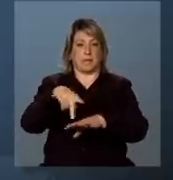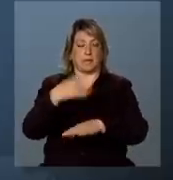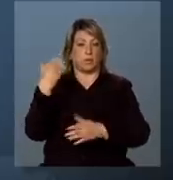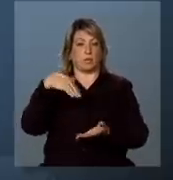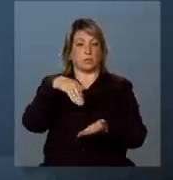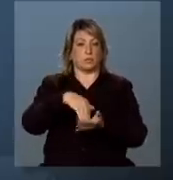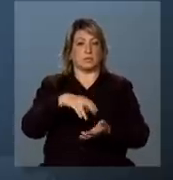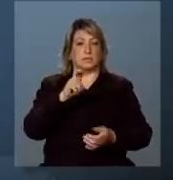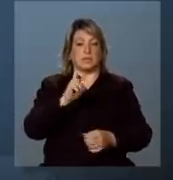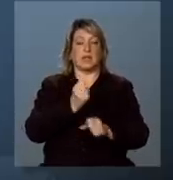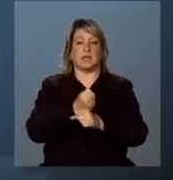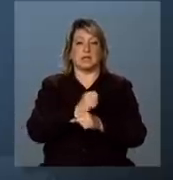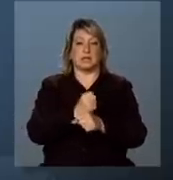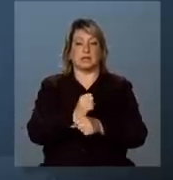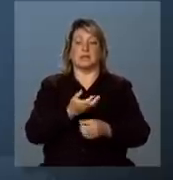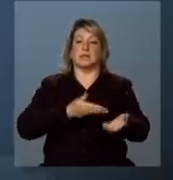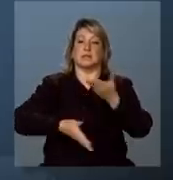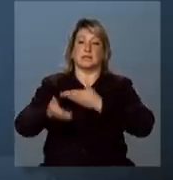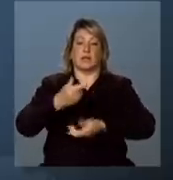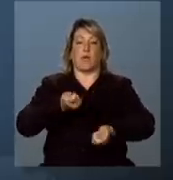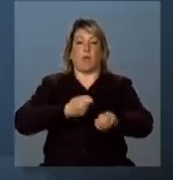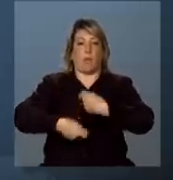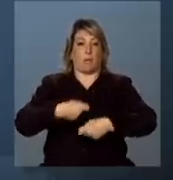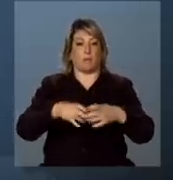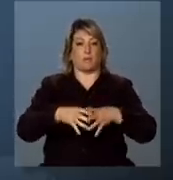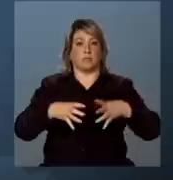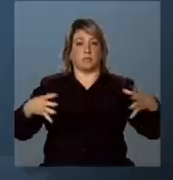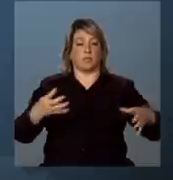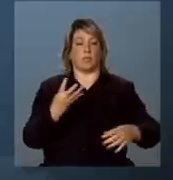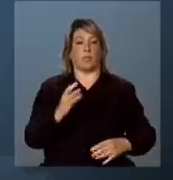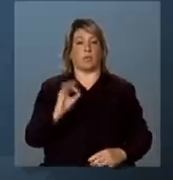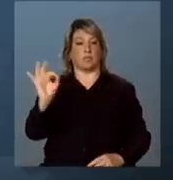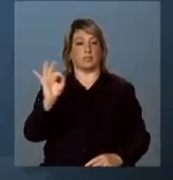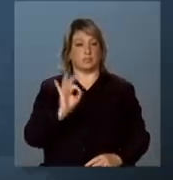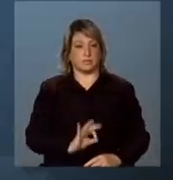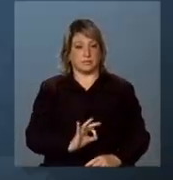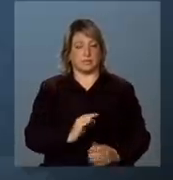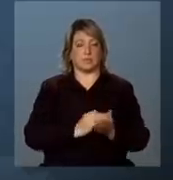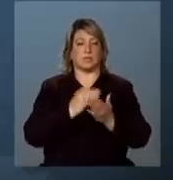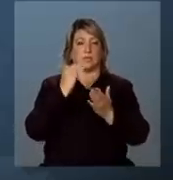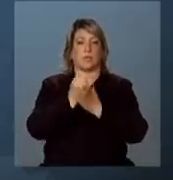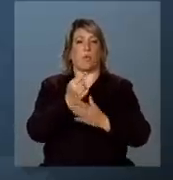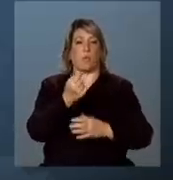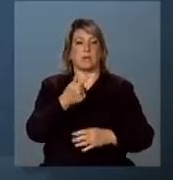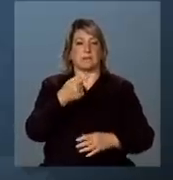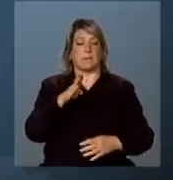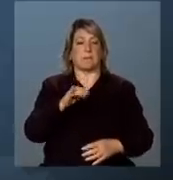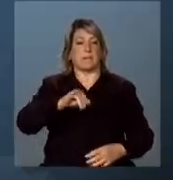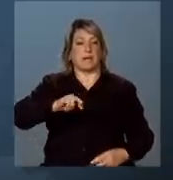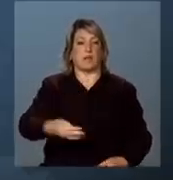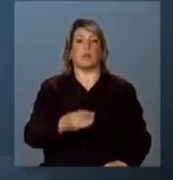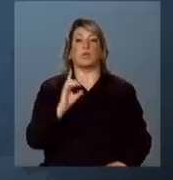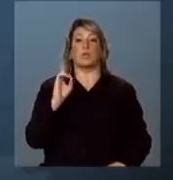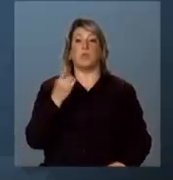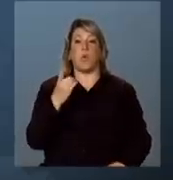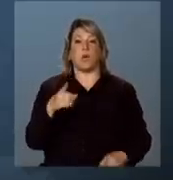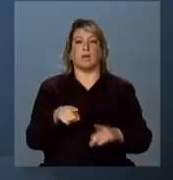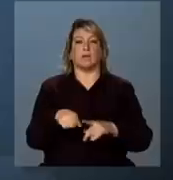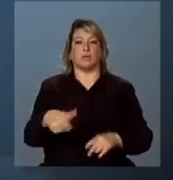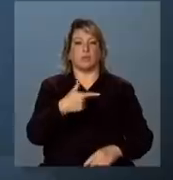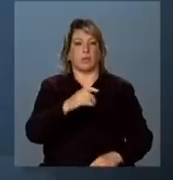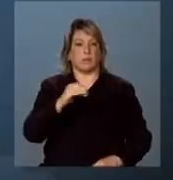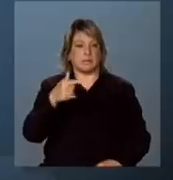últimos cinco anos, o intercâmbio comercial cresceu 40%, passando de quase 7 bilhões de dólares em